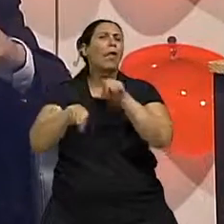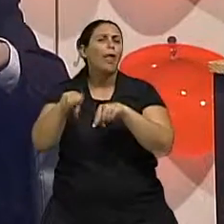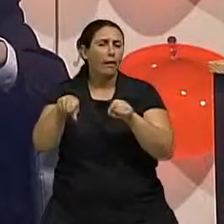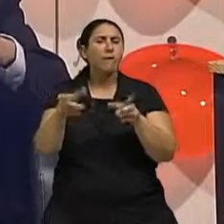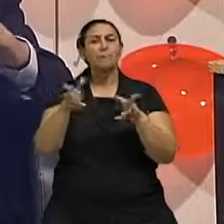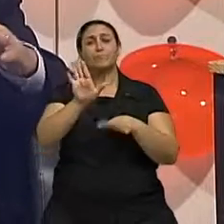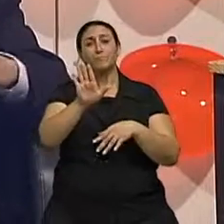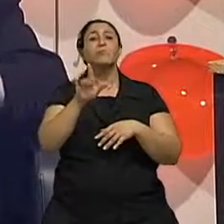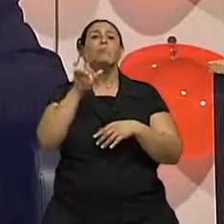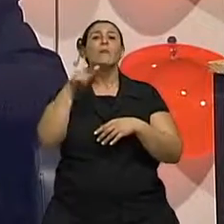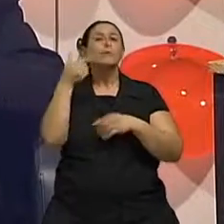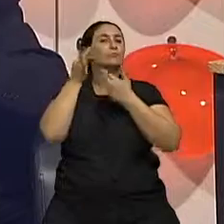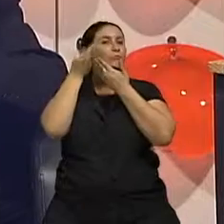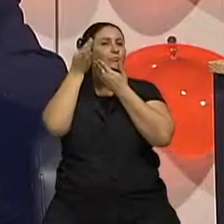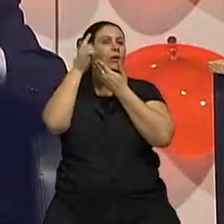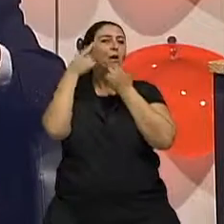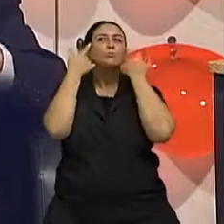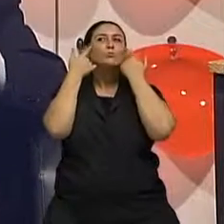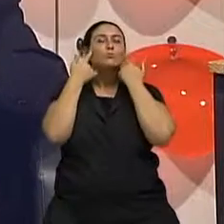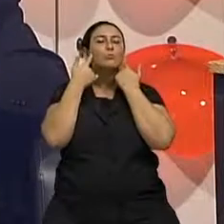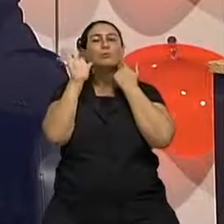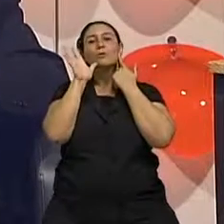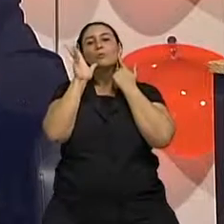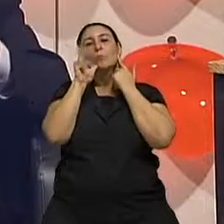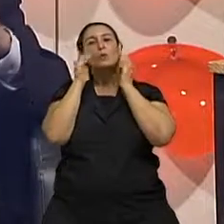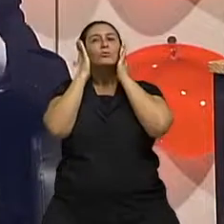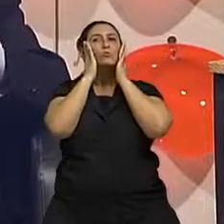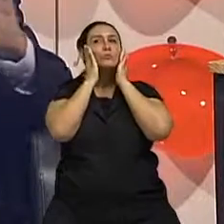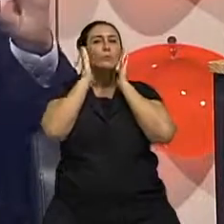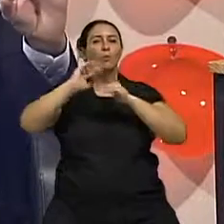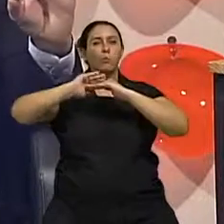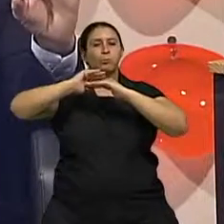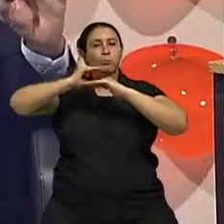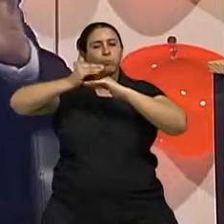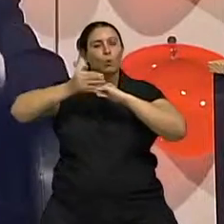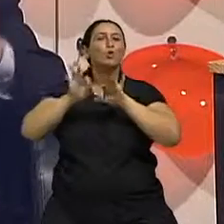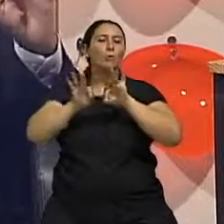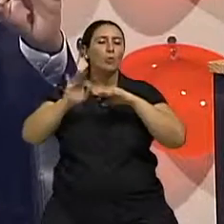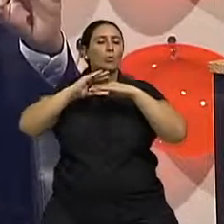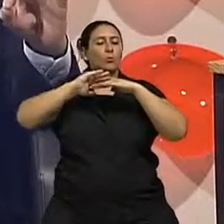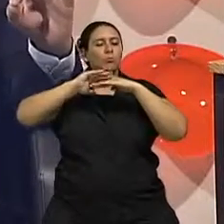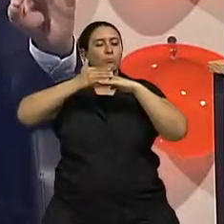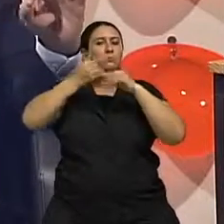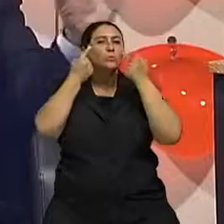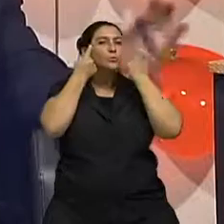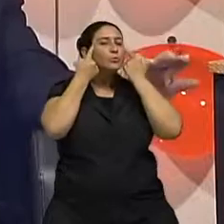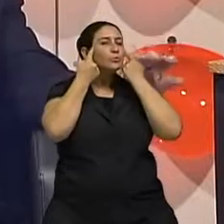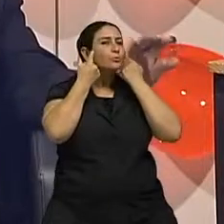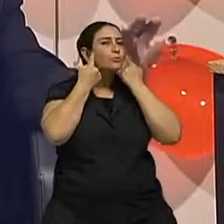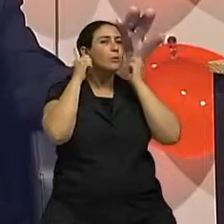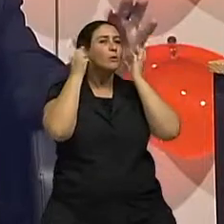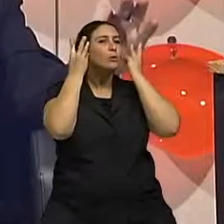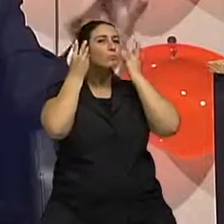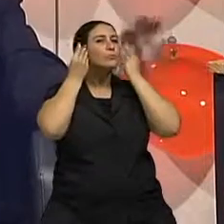Uma cicatriz normal é aquela que cicatriza normalmente, fica plana, fica um traço. E isso é